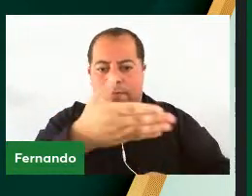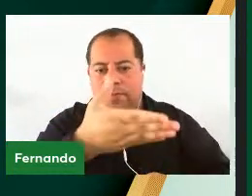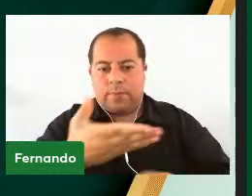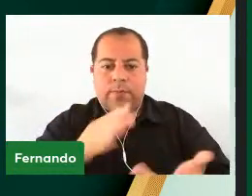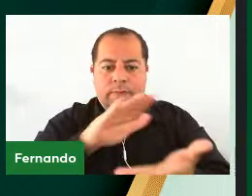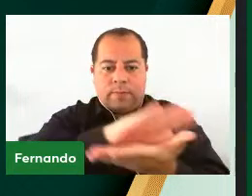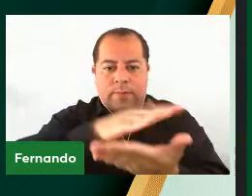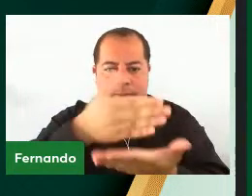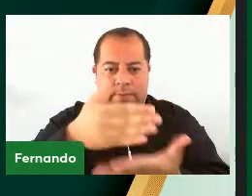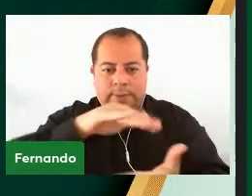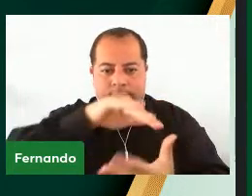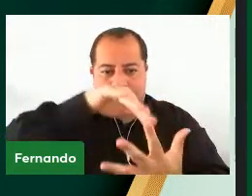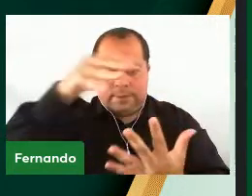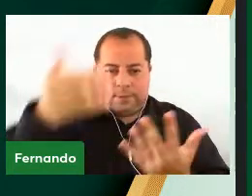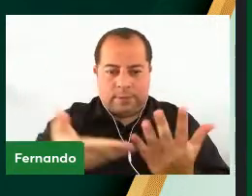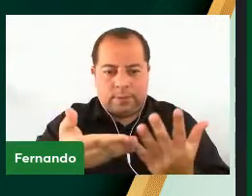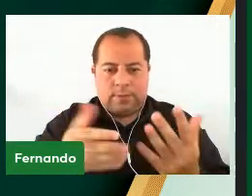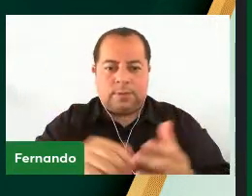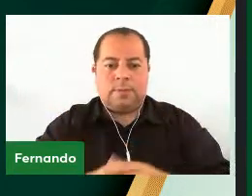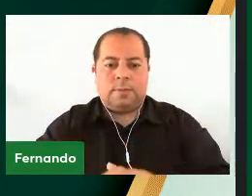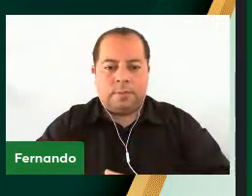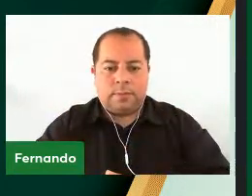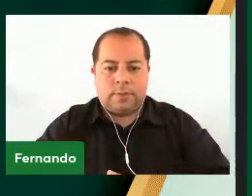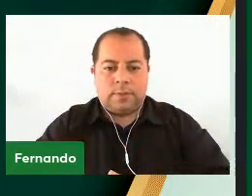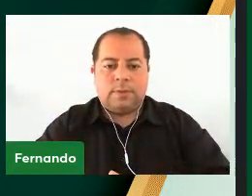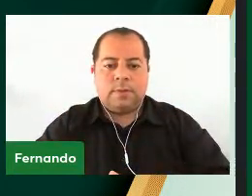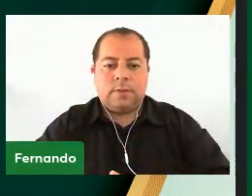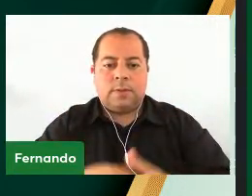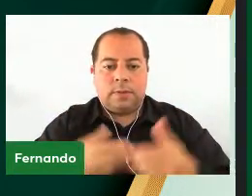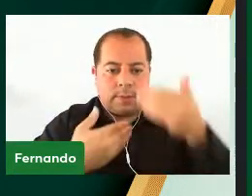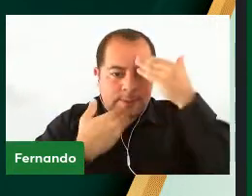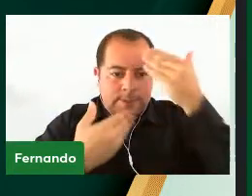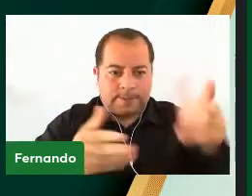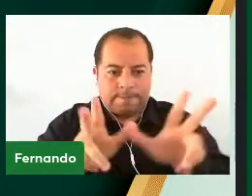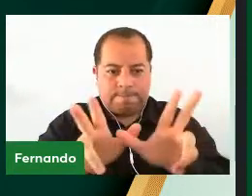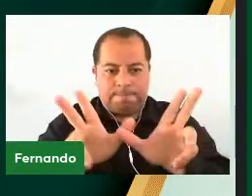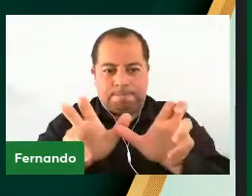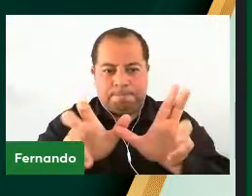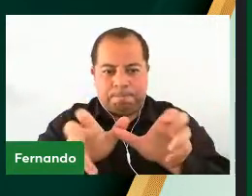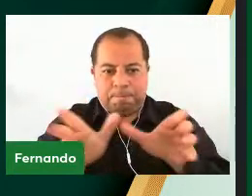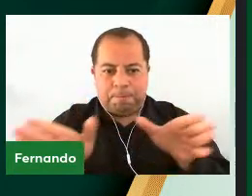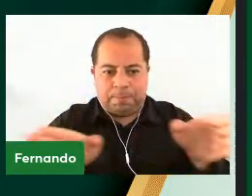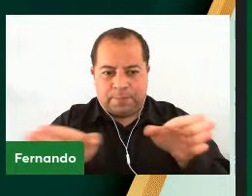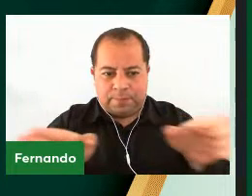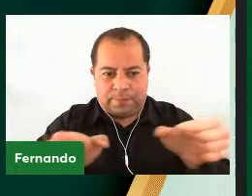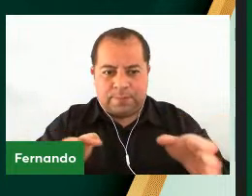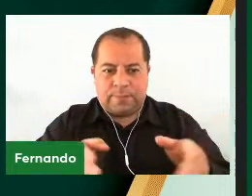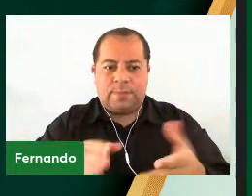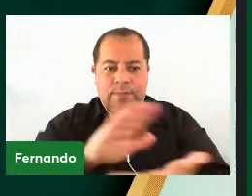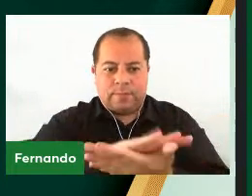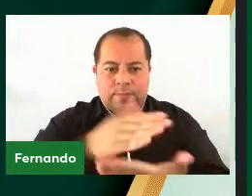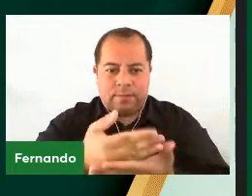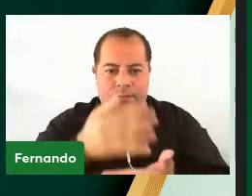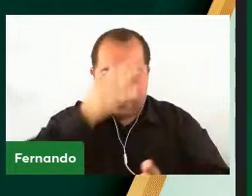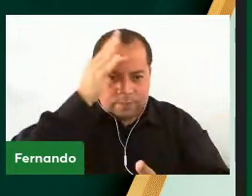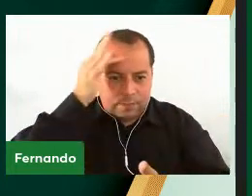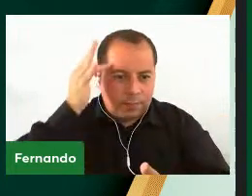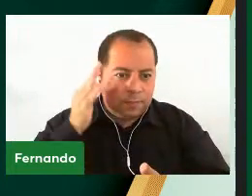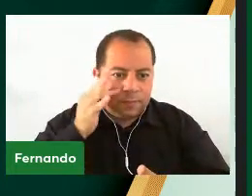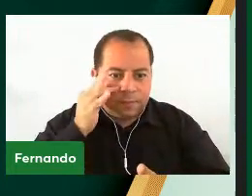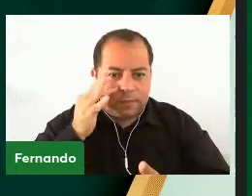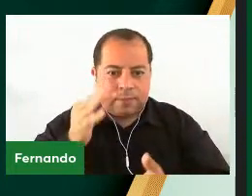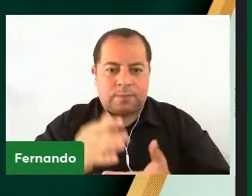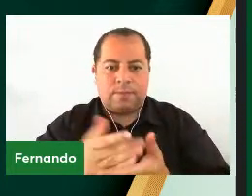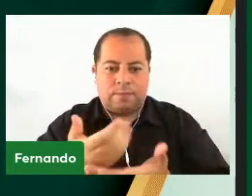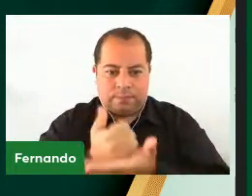tradução em libras. Agradecemos ao Núcleo de Inclusão e Acessibilidade, ao intérprete Fernando Ramírez de Carvalho,